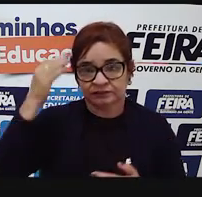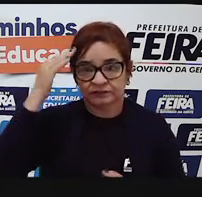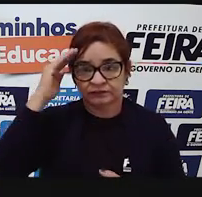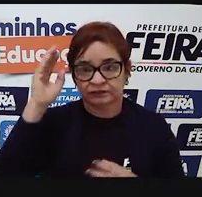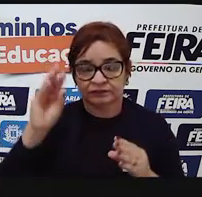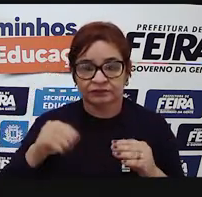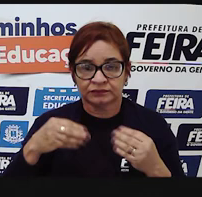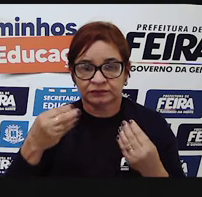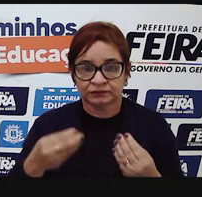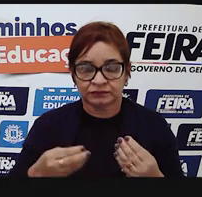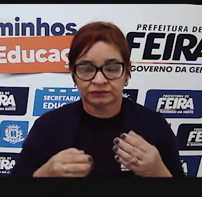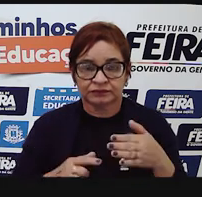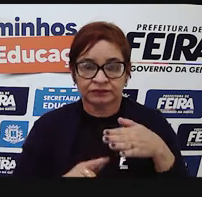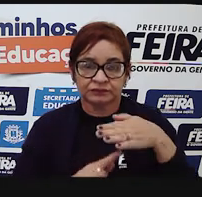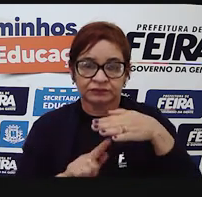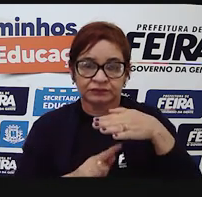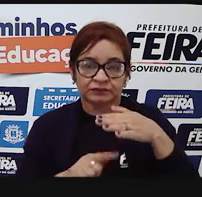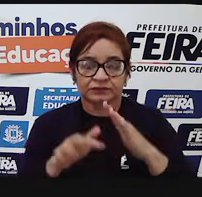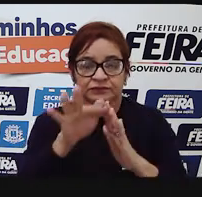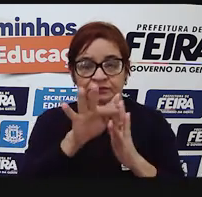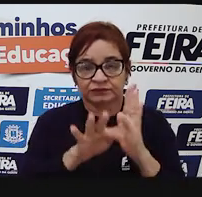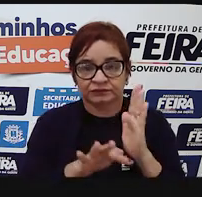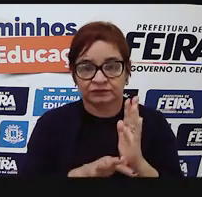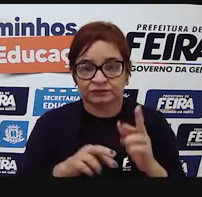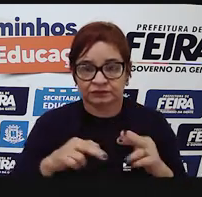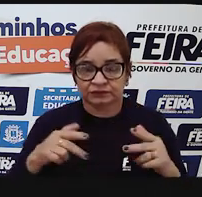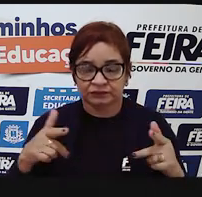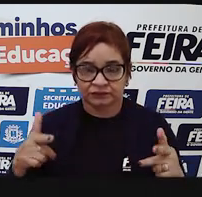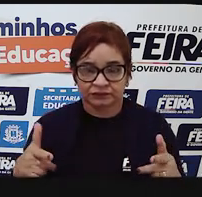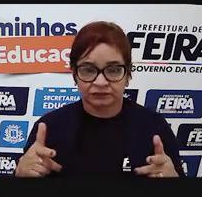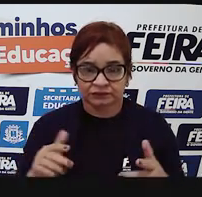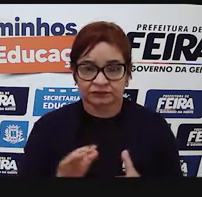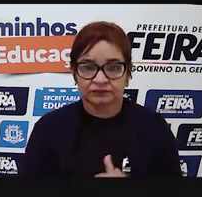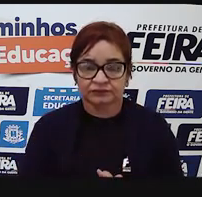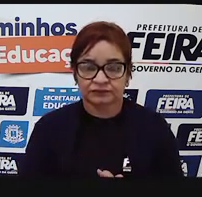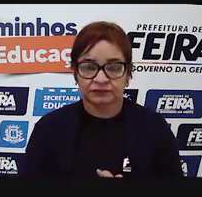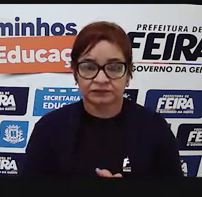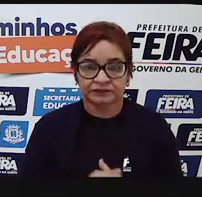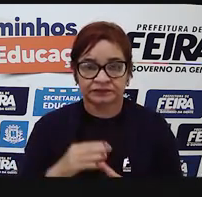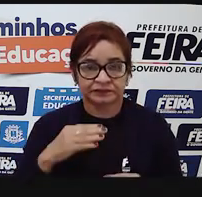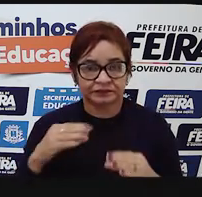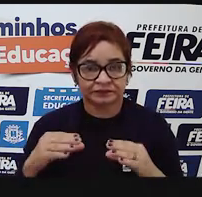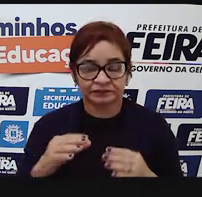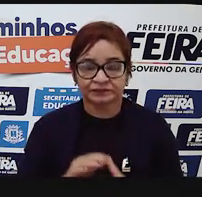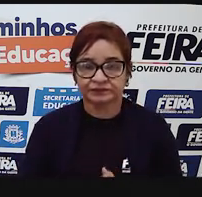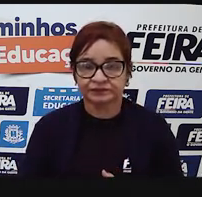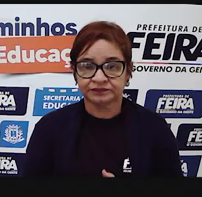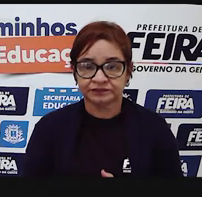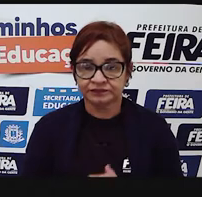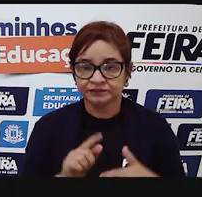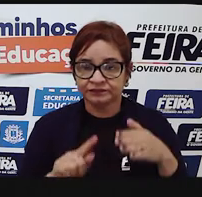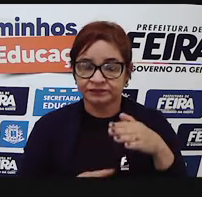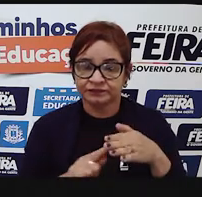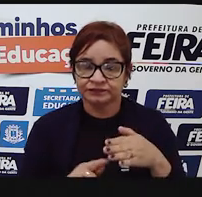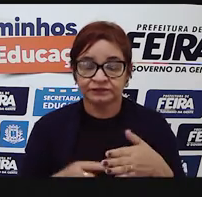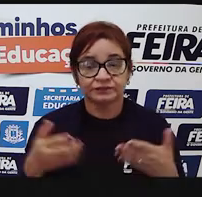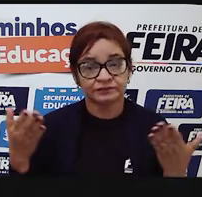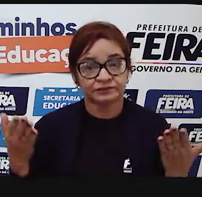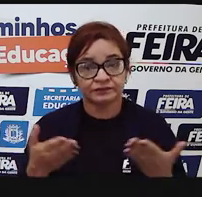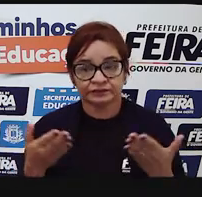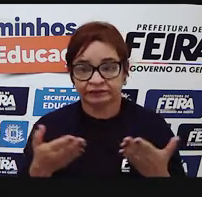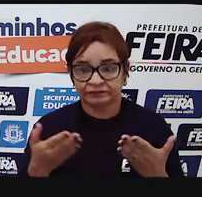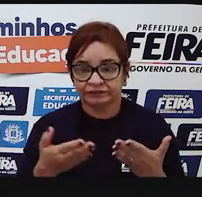número de gêneros textuais das diversas esferas discursivas. Que gênero nós vamos aprender hoje?